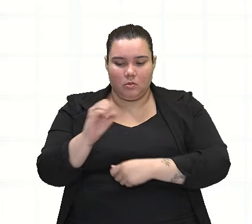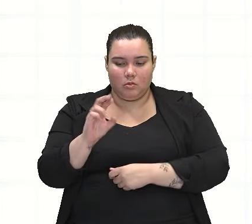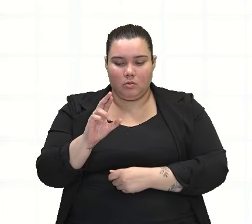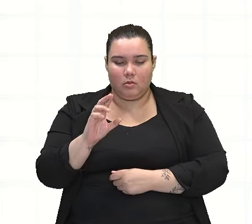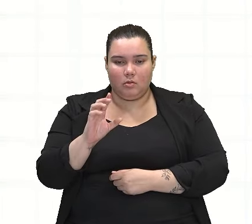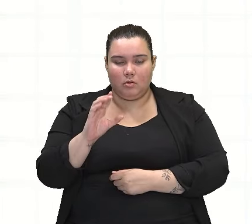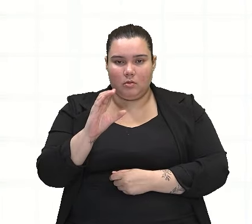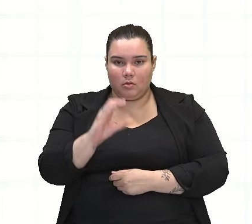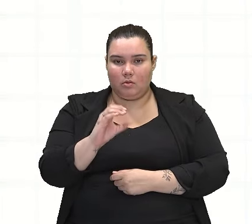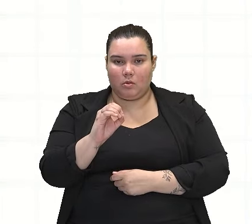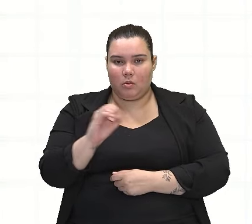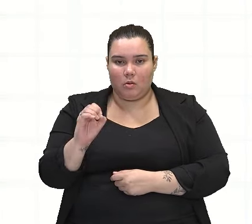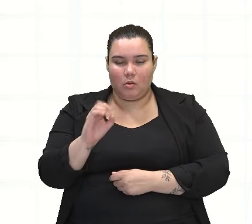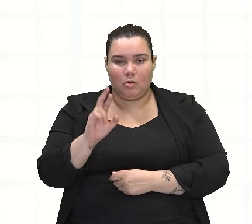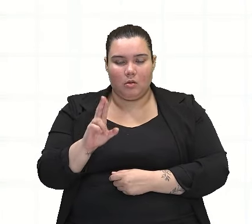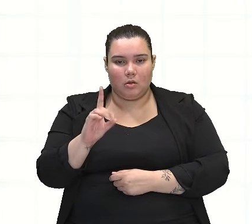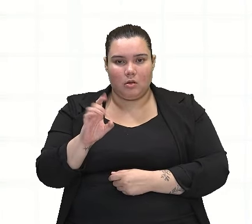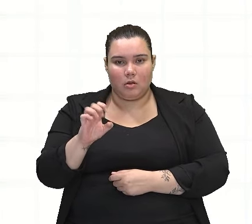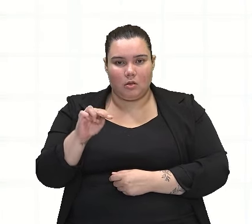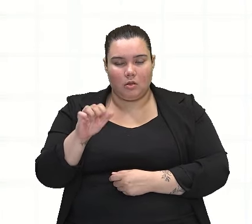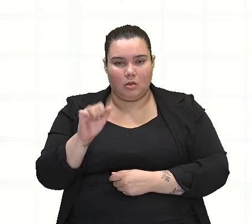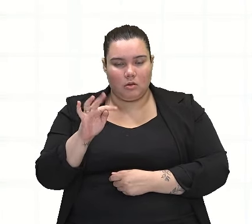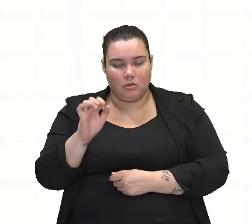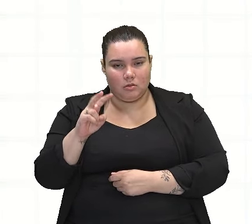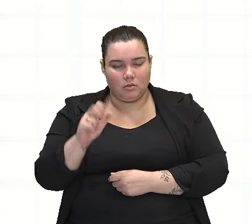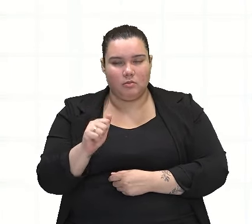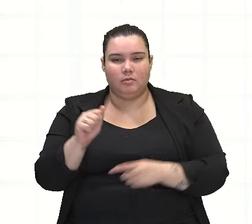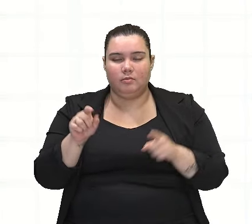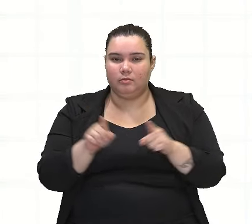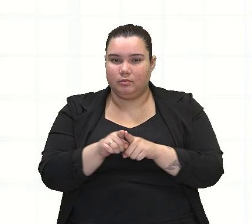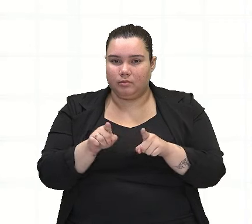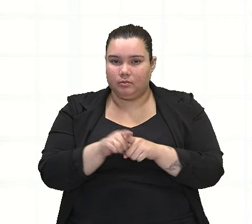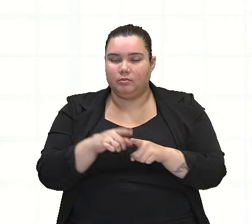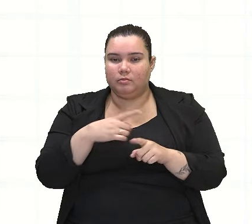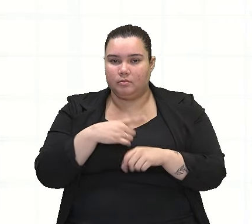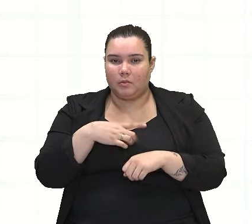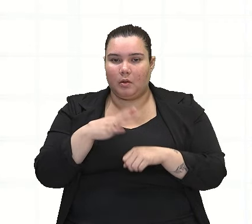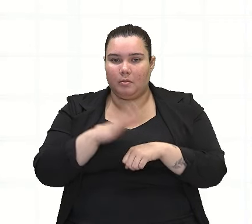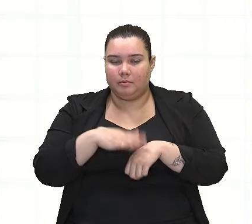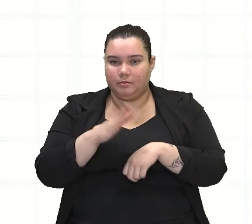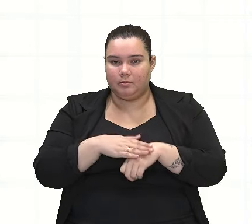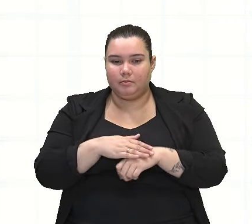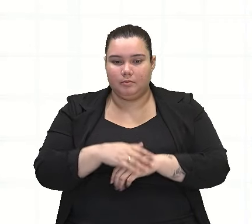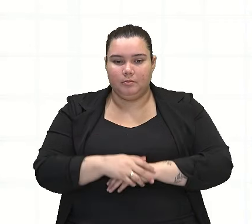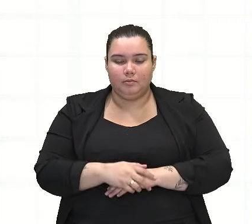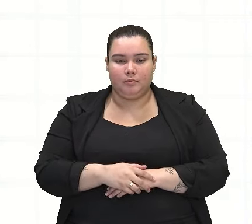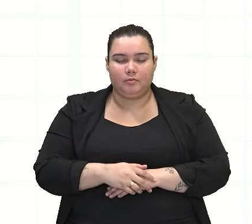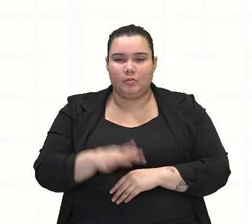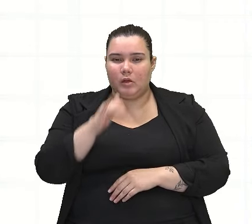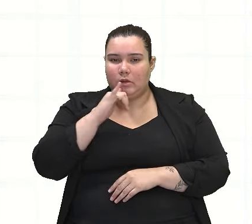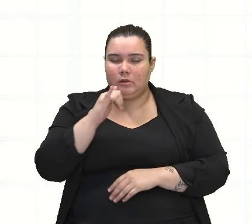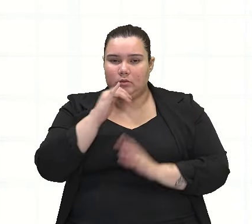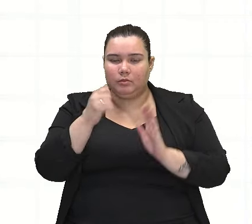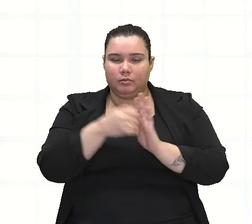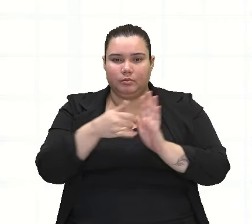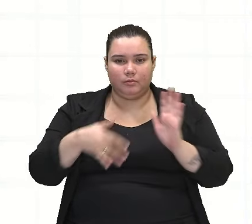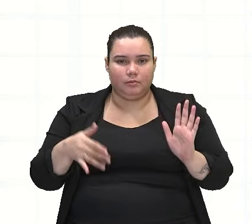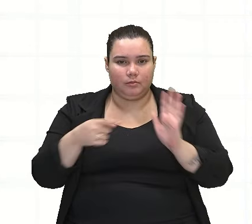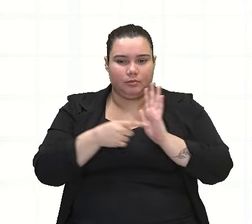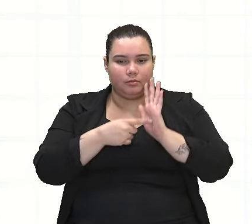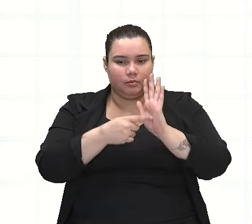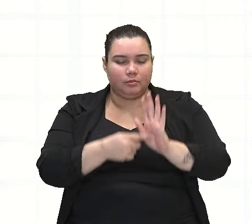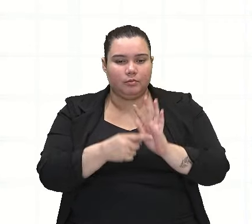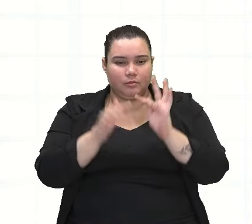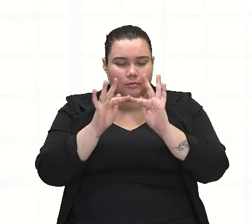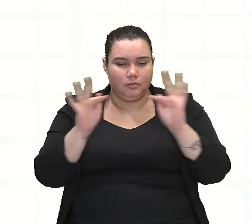e de forma proposital também. Ok? Vamos ver exemplos dessas figuras de linguagem, dessas figuras de